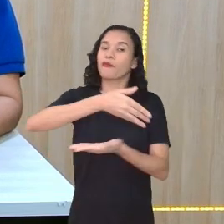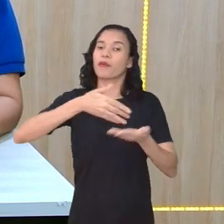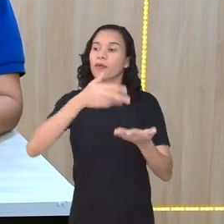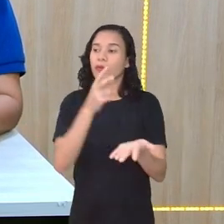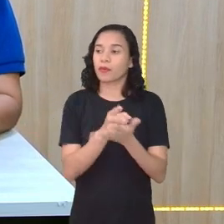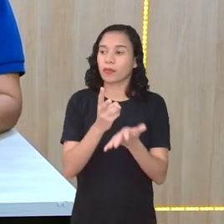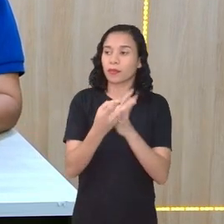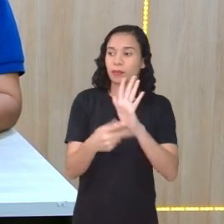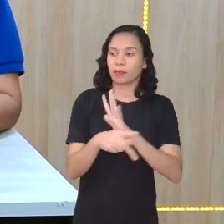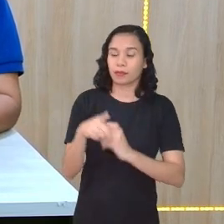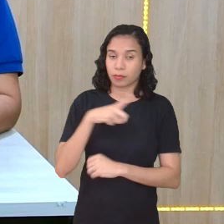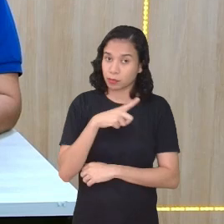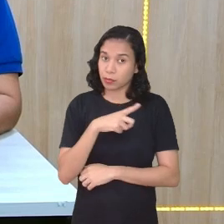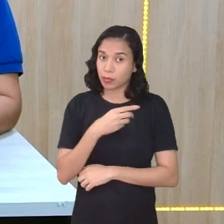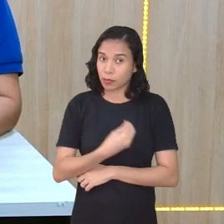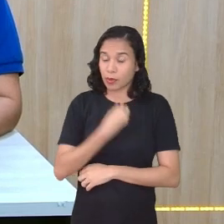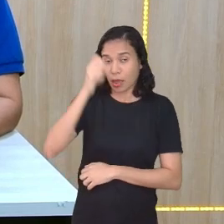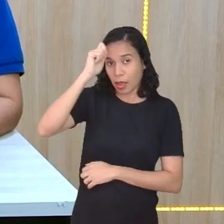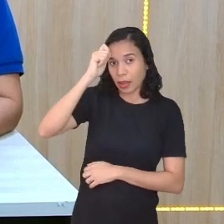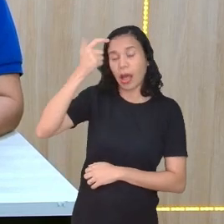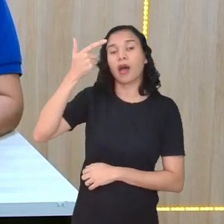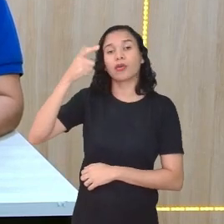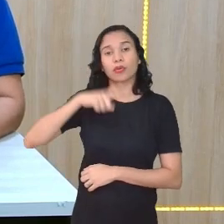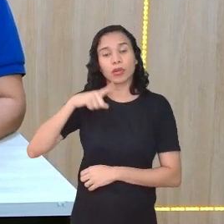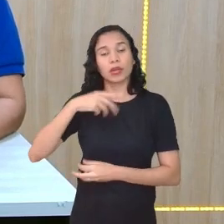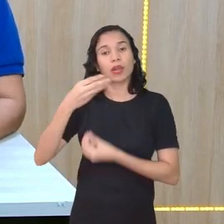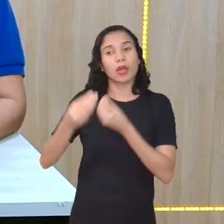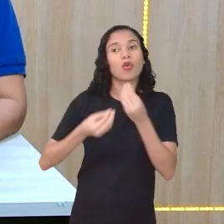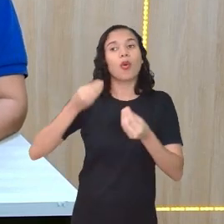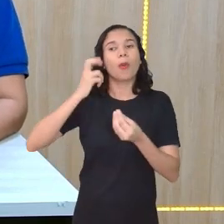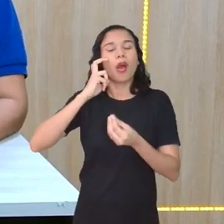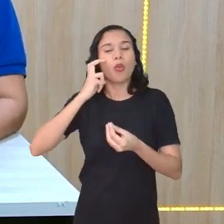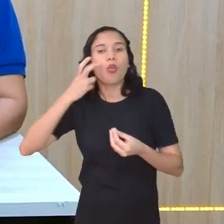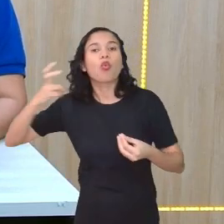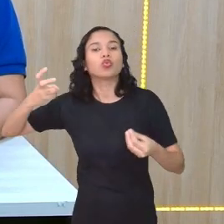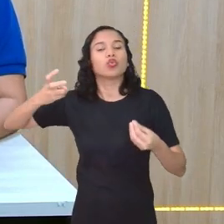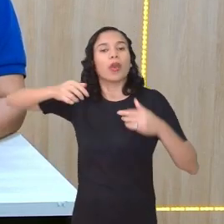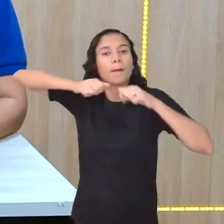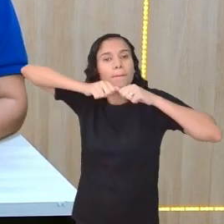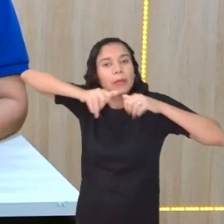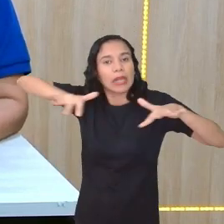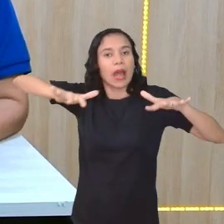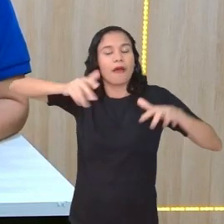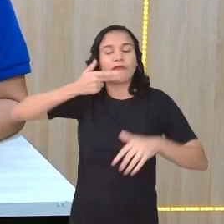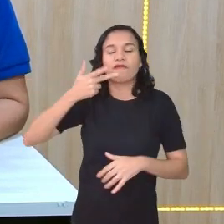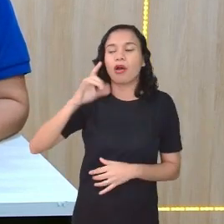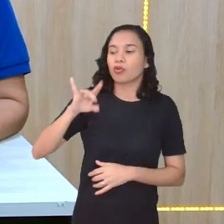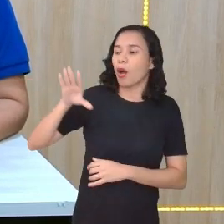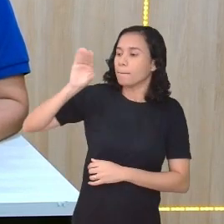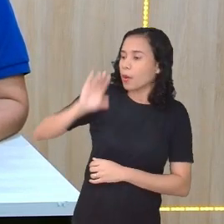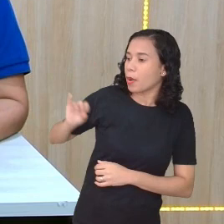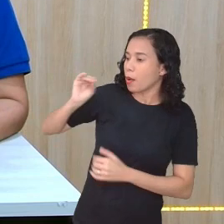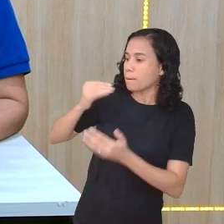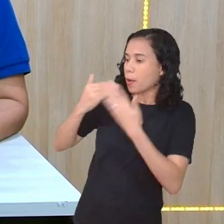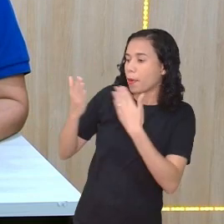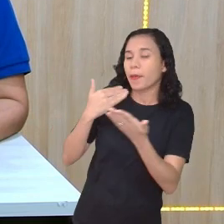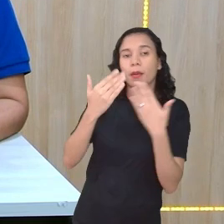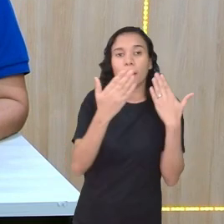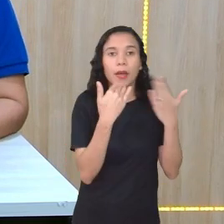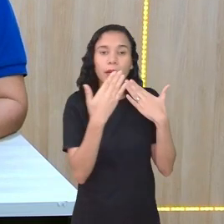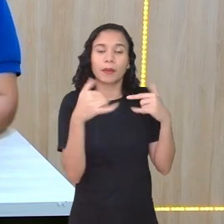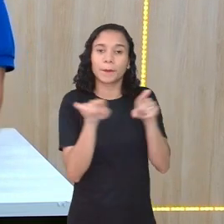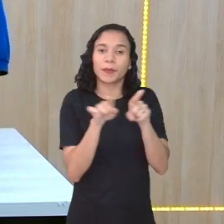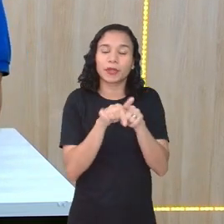a oralidade. É claro que há forma de passar a cultura de forma completamente oralizada, mas também existe essa